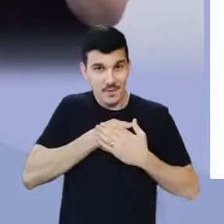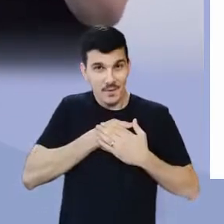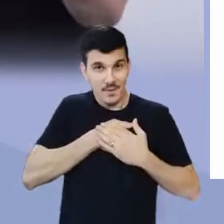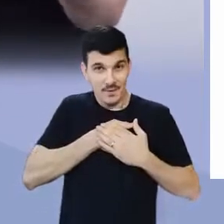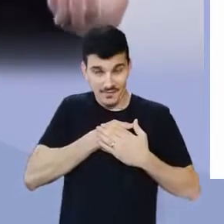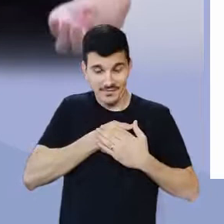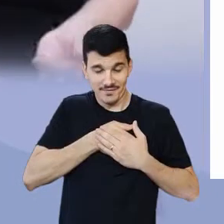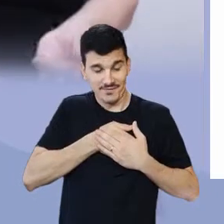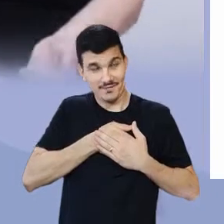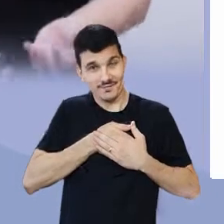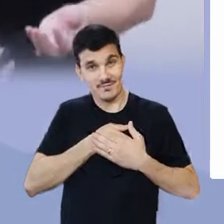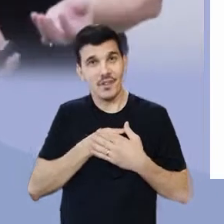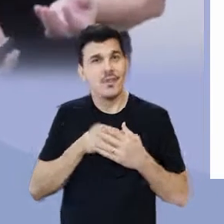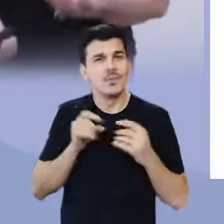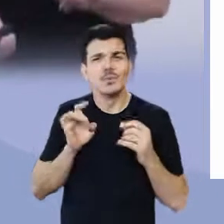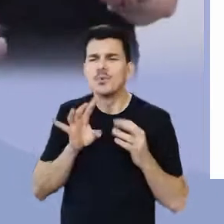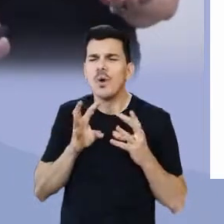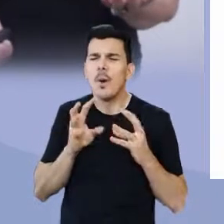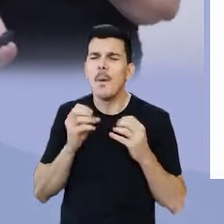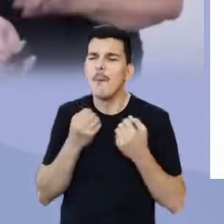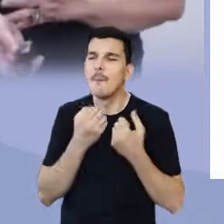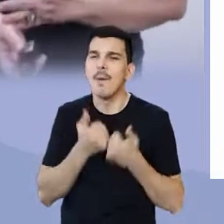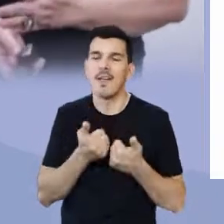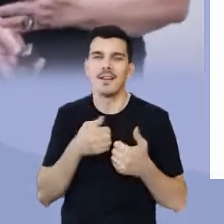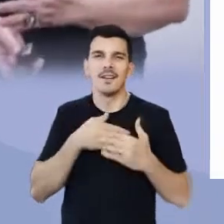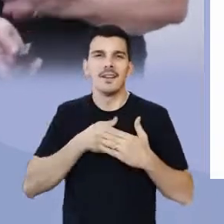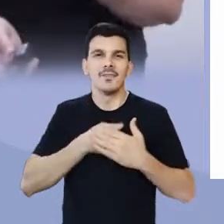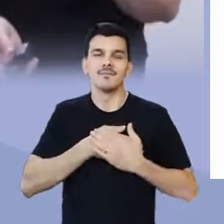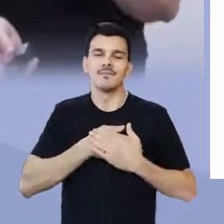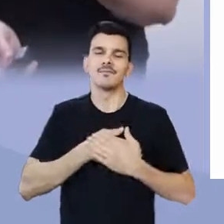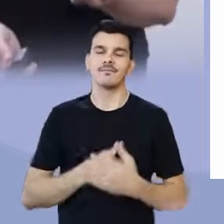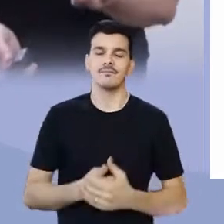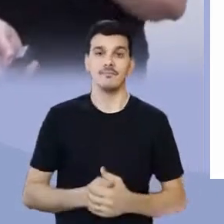levar no coração aquilo que couber.